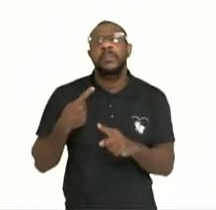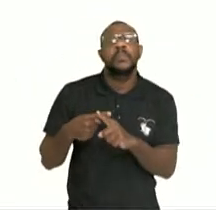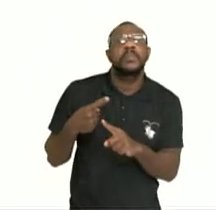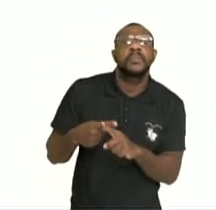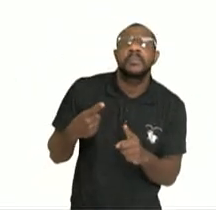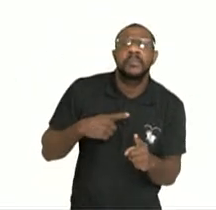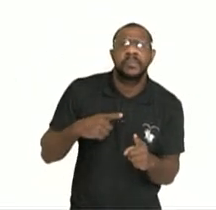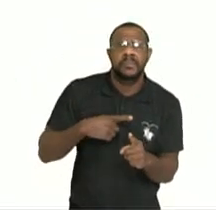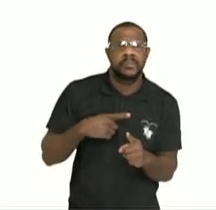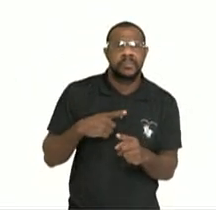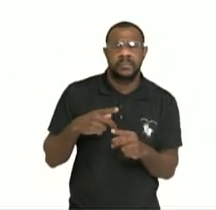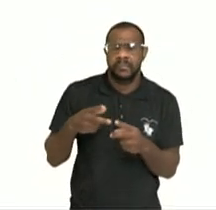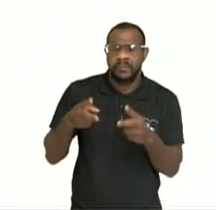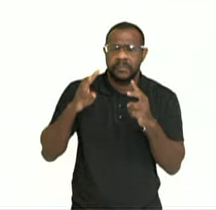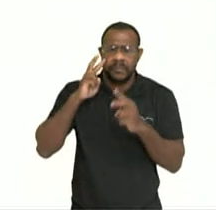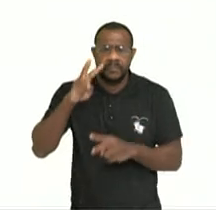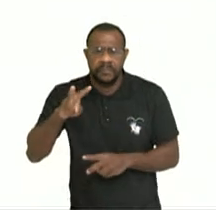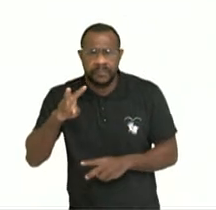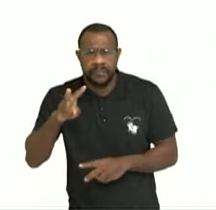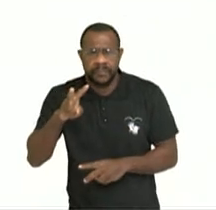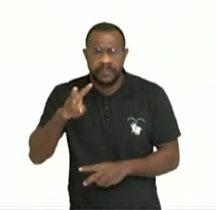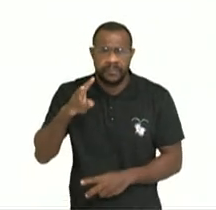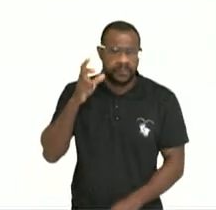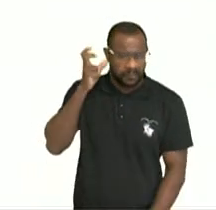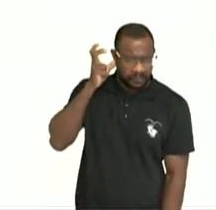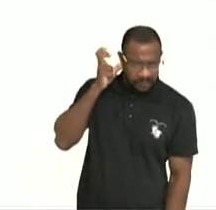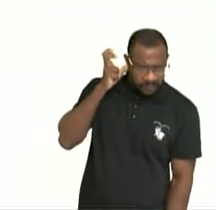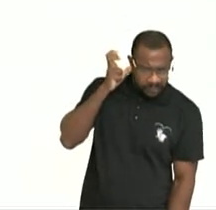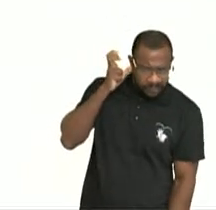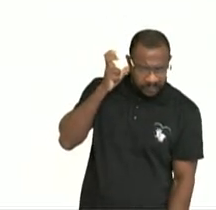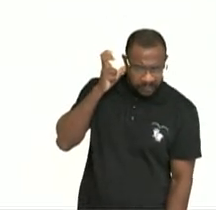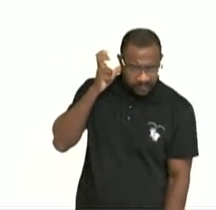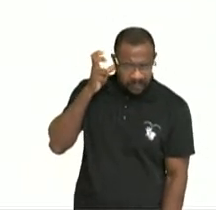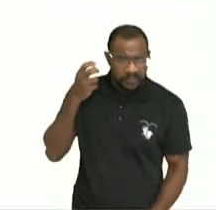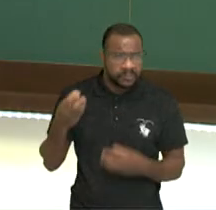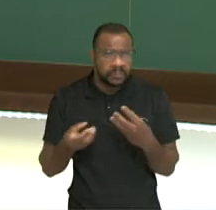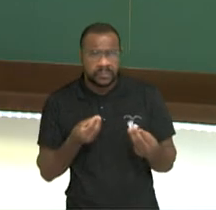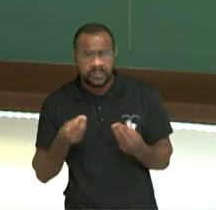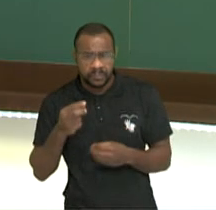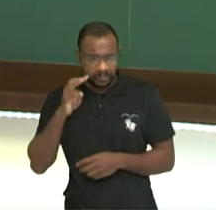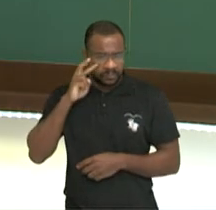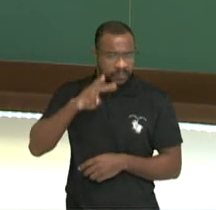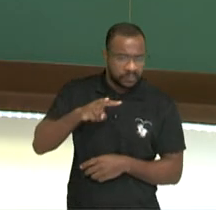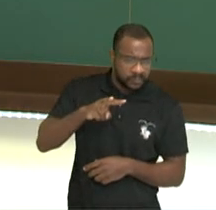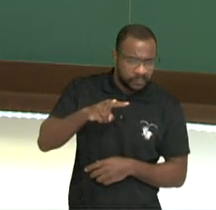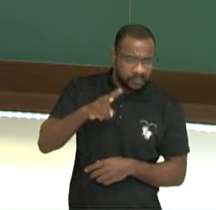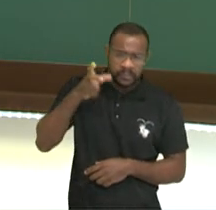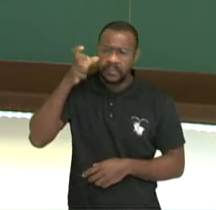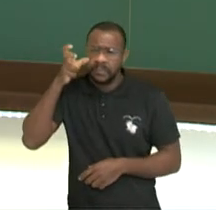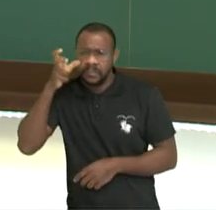ver e ouvir seria iludirmos? Se ver e ouvir, são ver e ouvir?